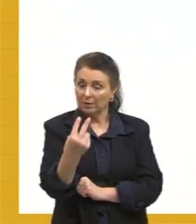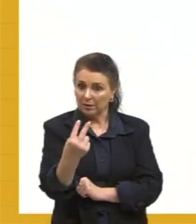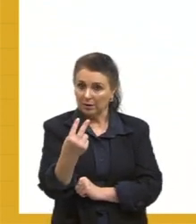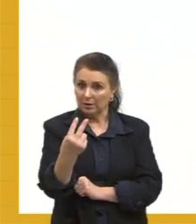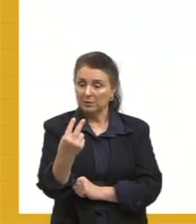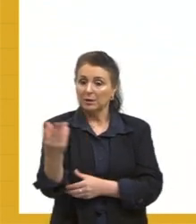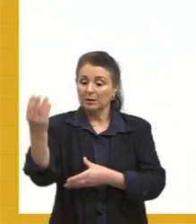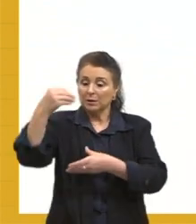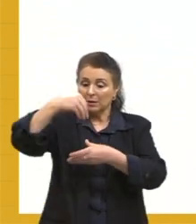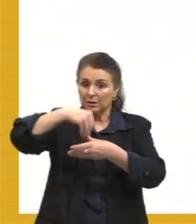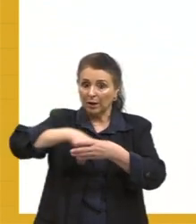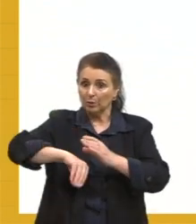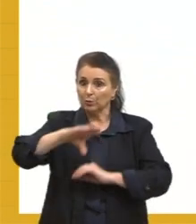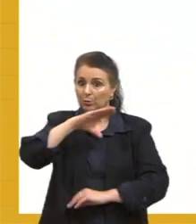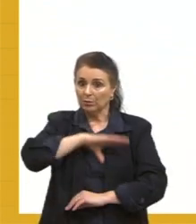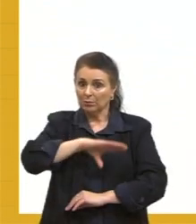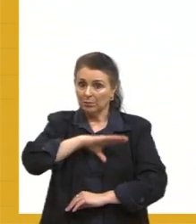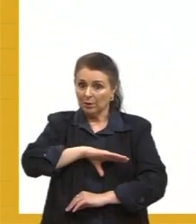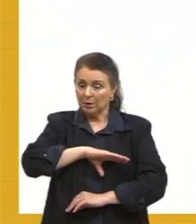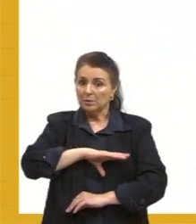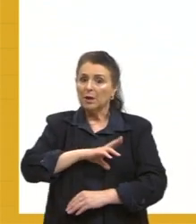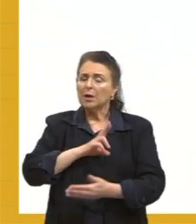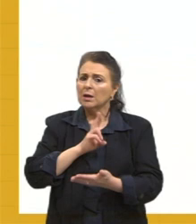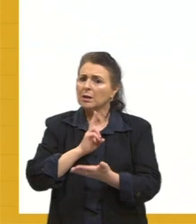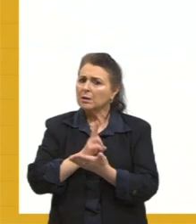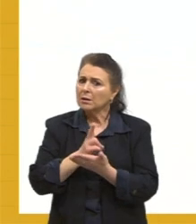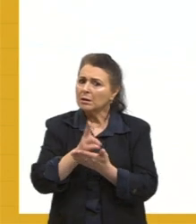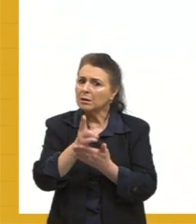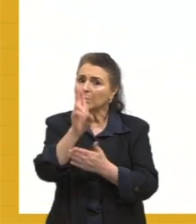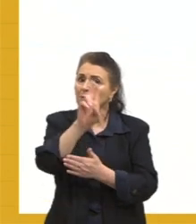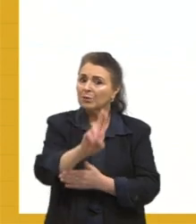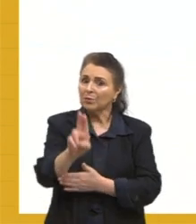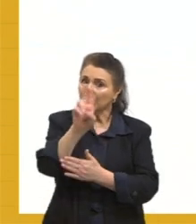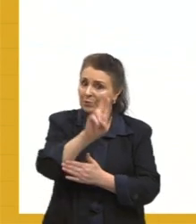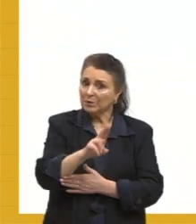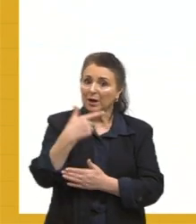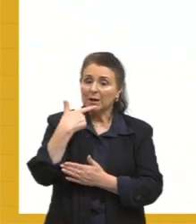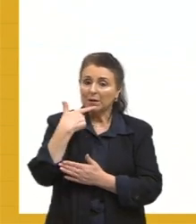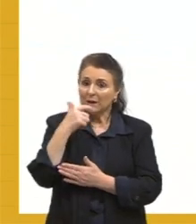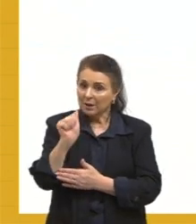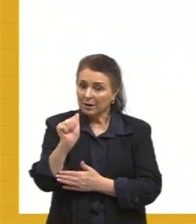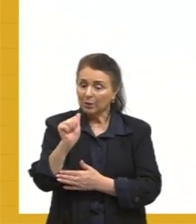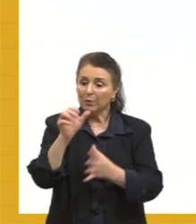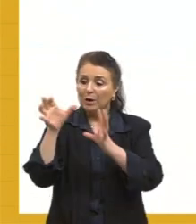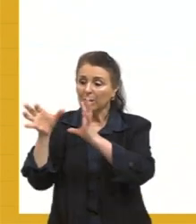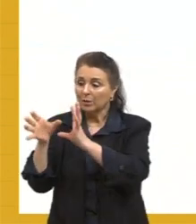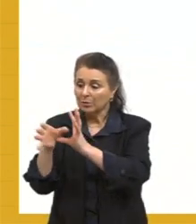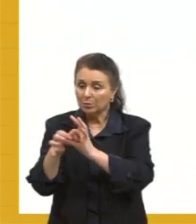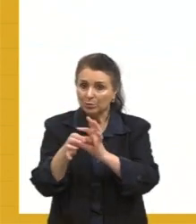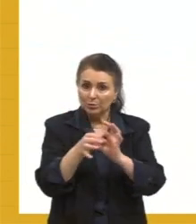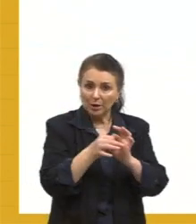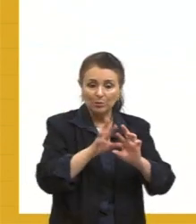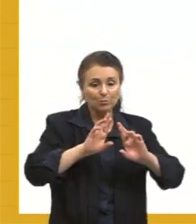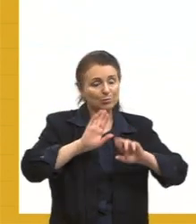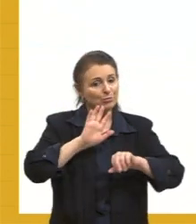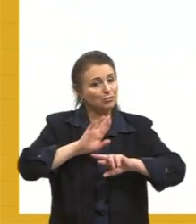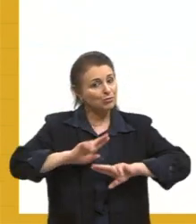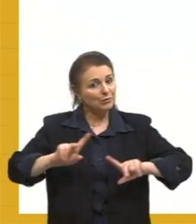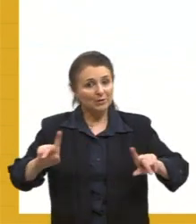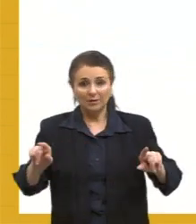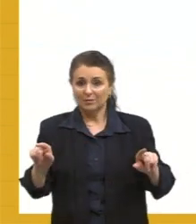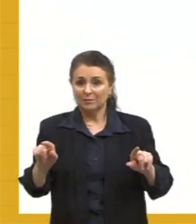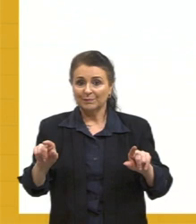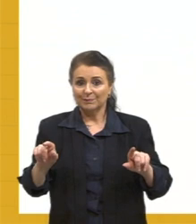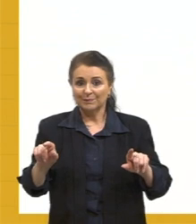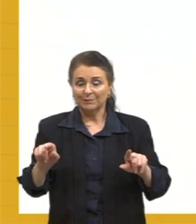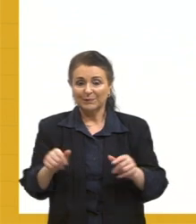incorporam no português e são frequentemente usados na nossa língua nos contextos mais diversos possíveis.